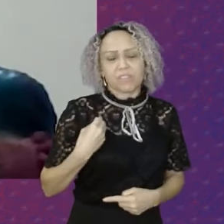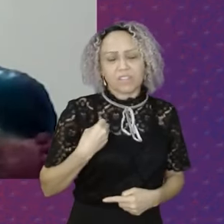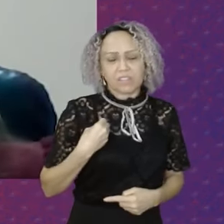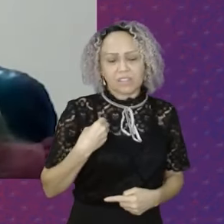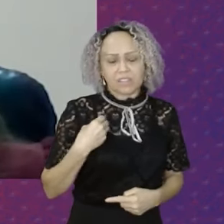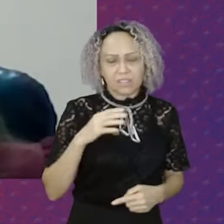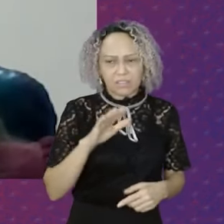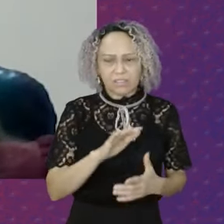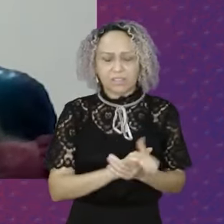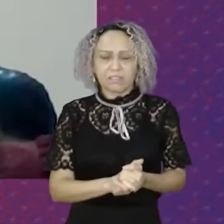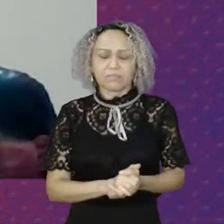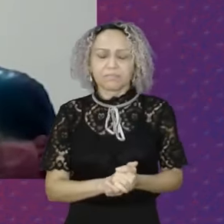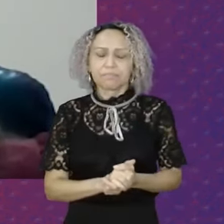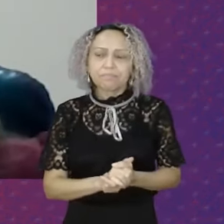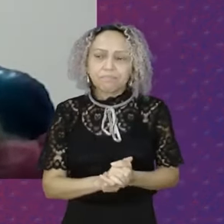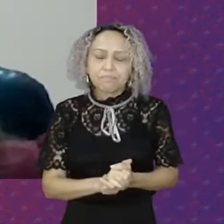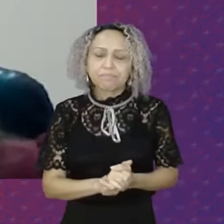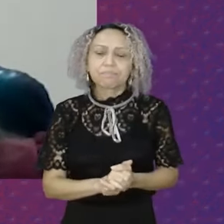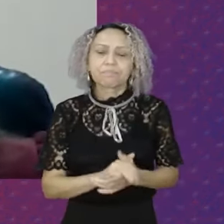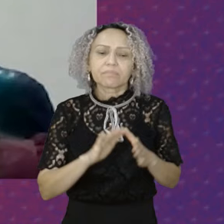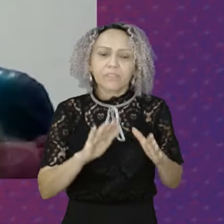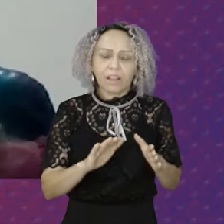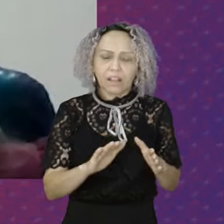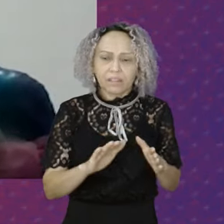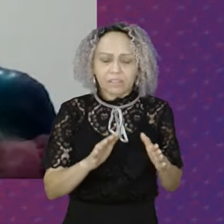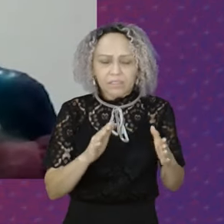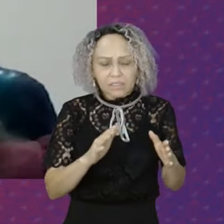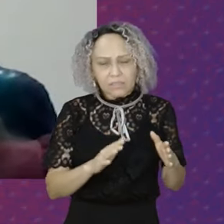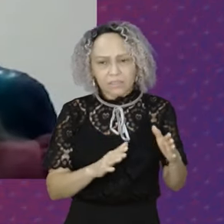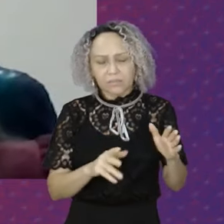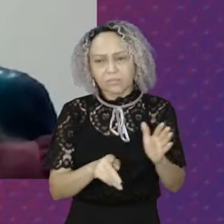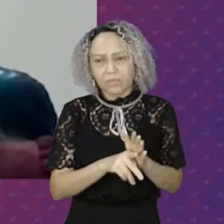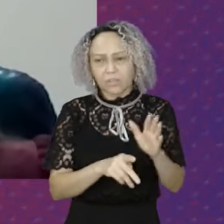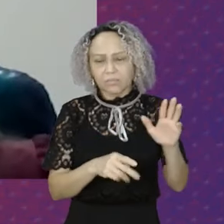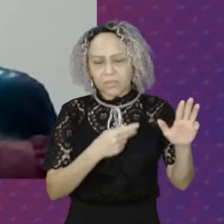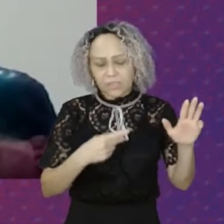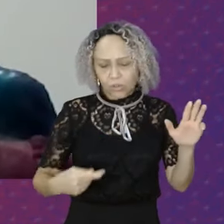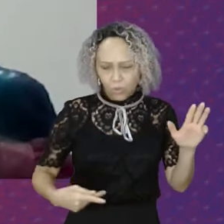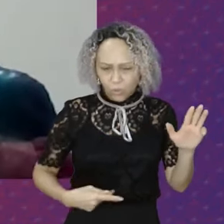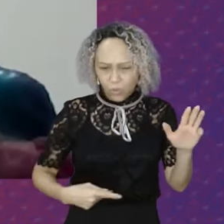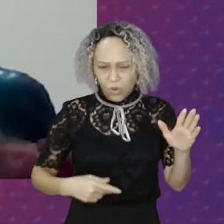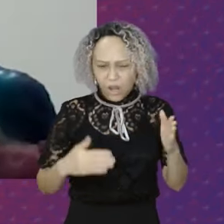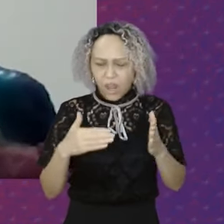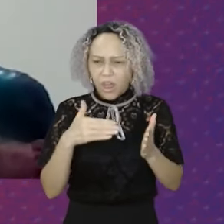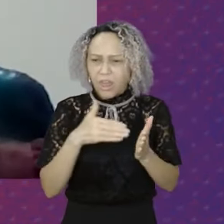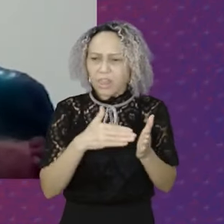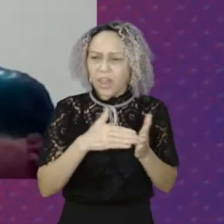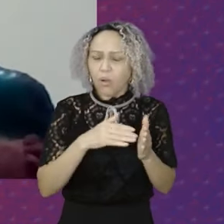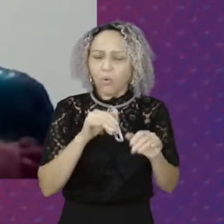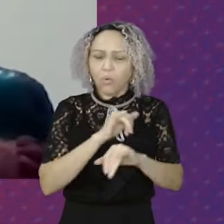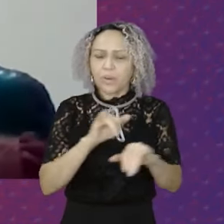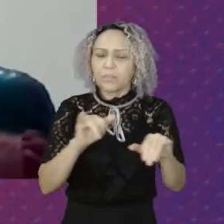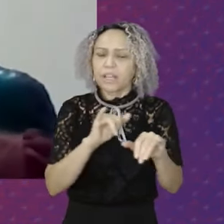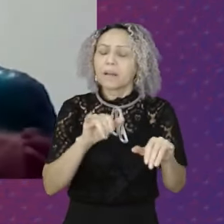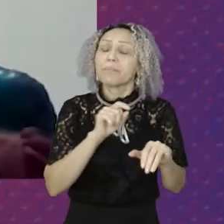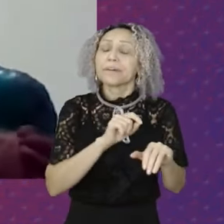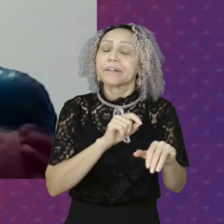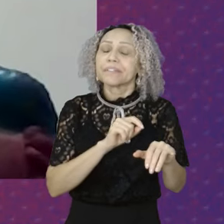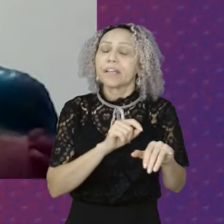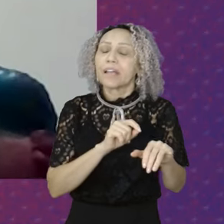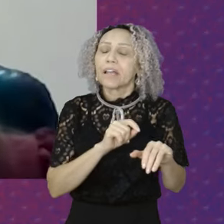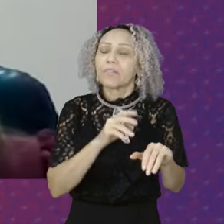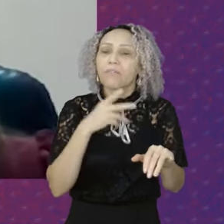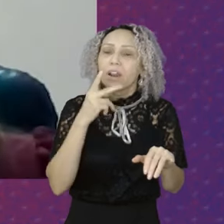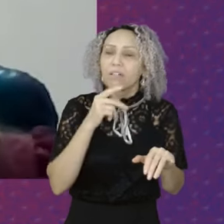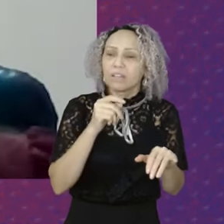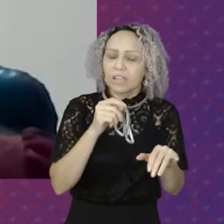é diante Desse entendimento Que o próprio Presidente Lula Ele fez a sua Última campanha Com foco No programa Que